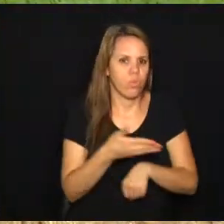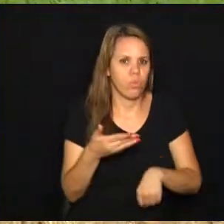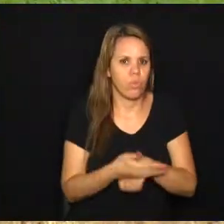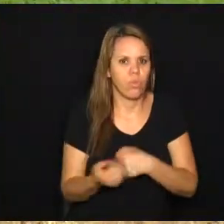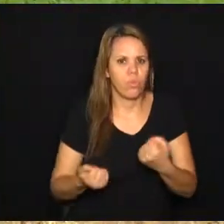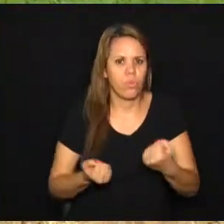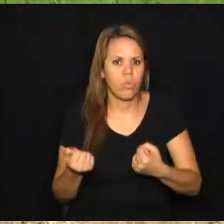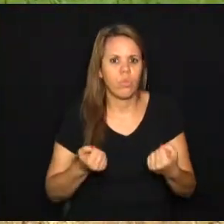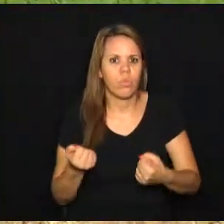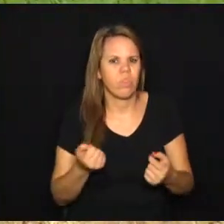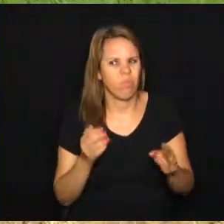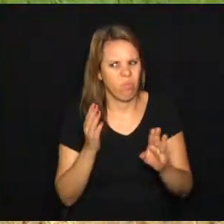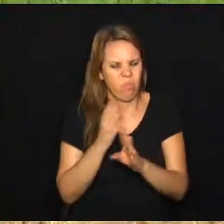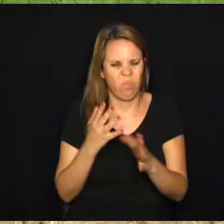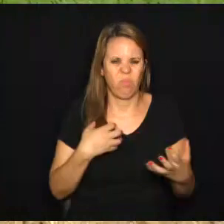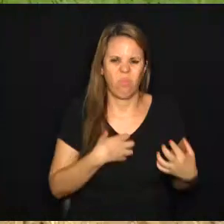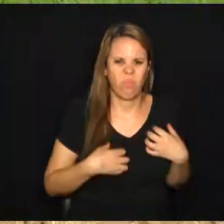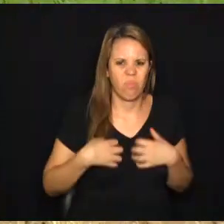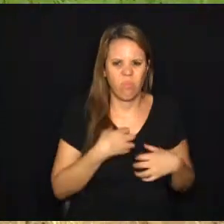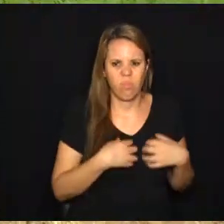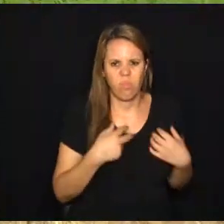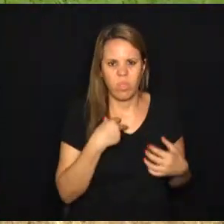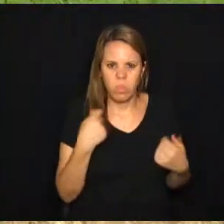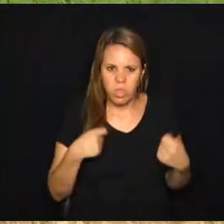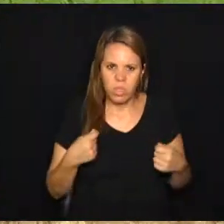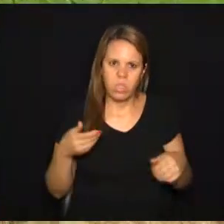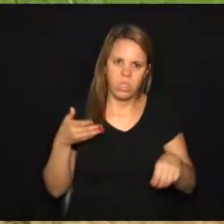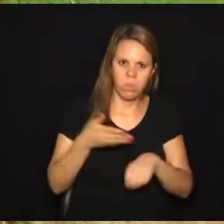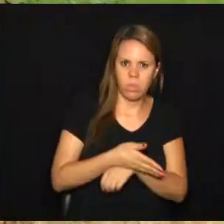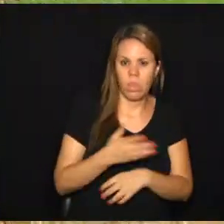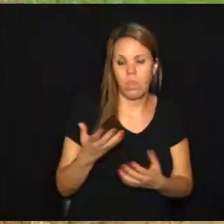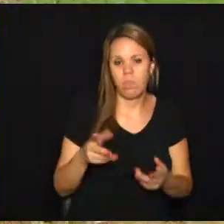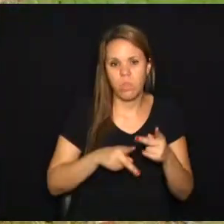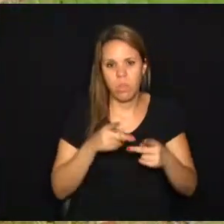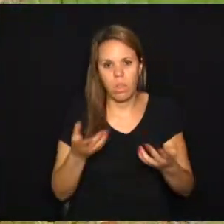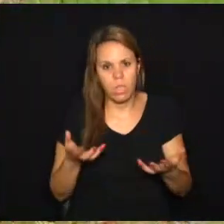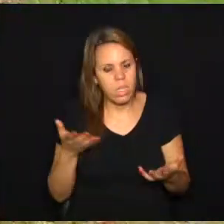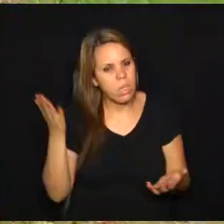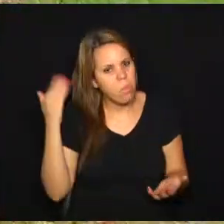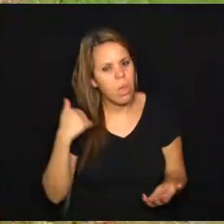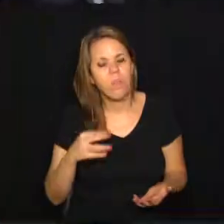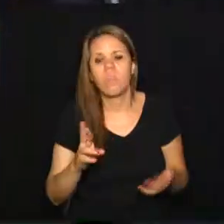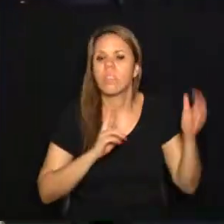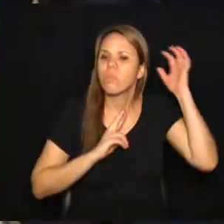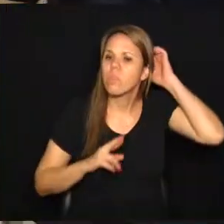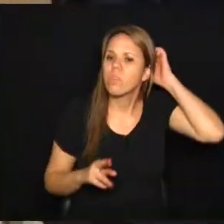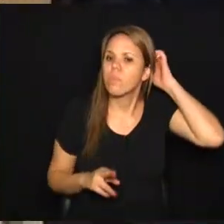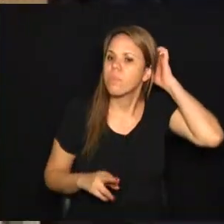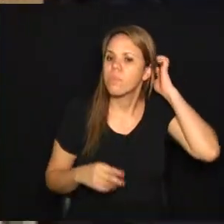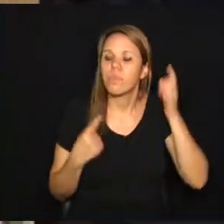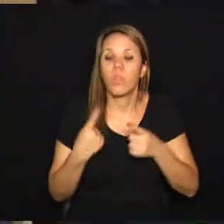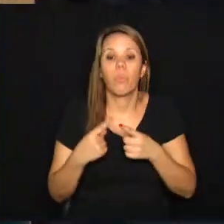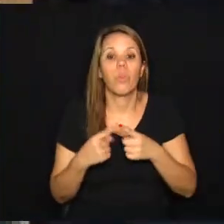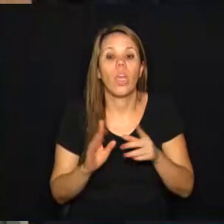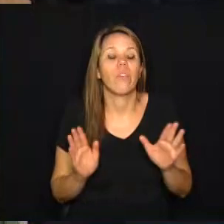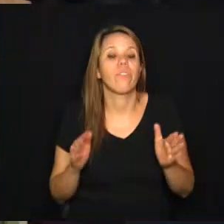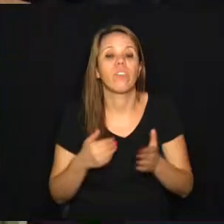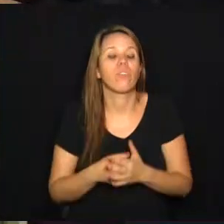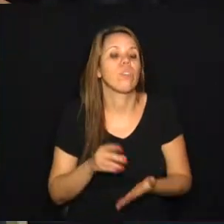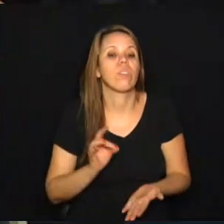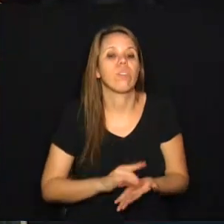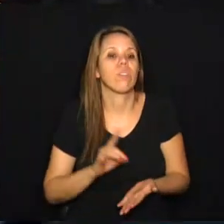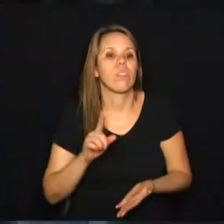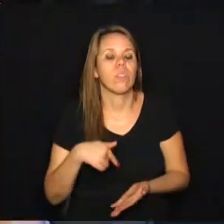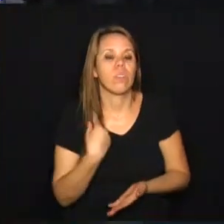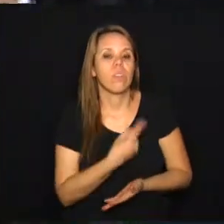elas estão muito desconfortáveis, né? Agora, elas querem uma resposta, por que é fechou? E é exatamente isso